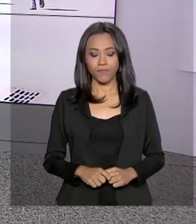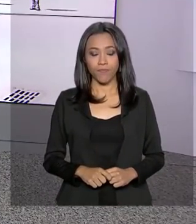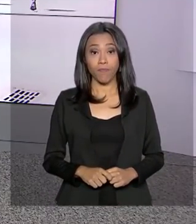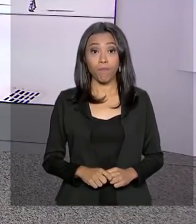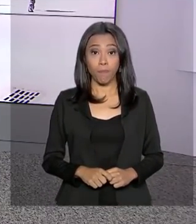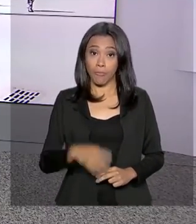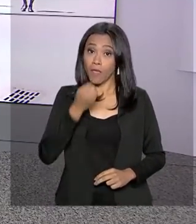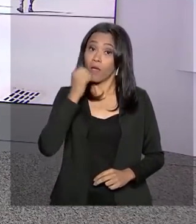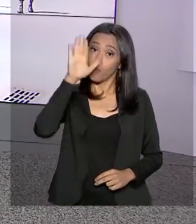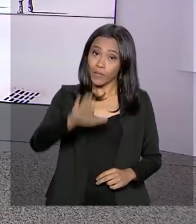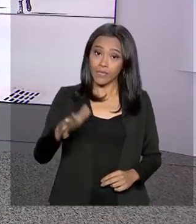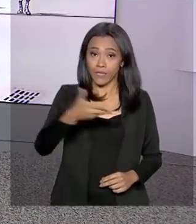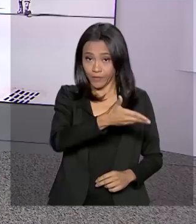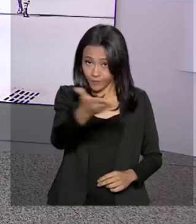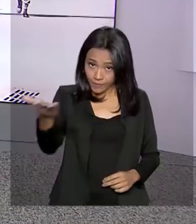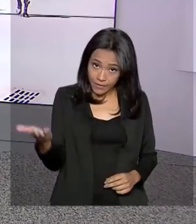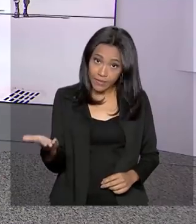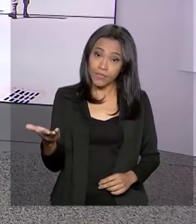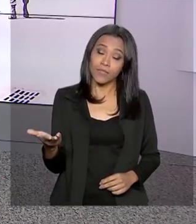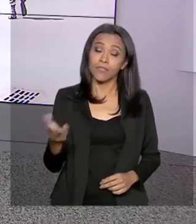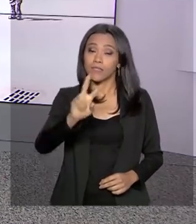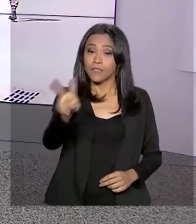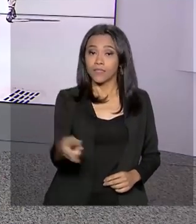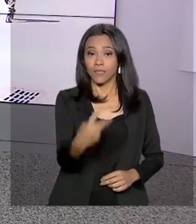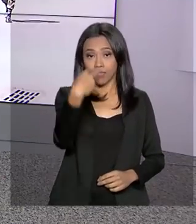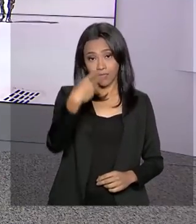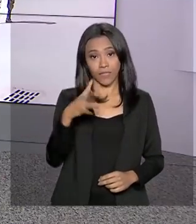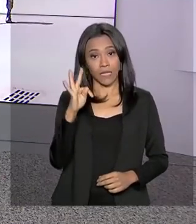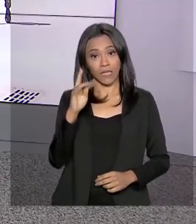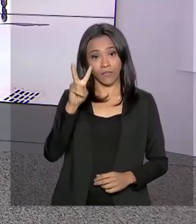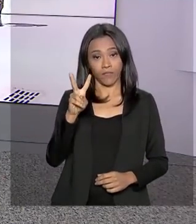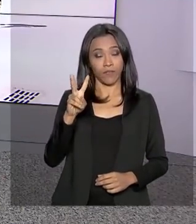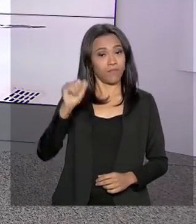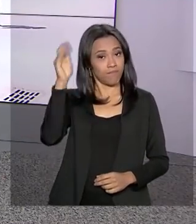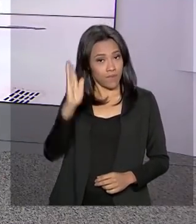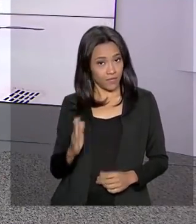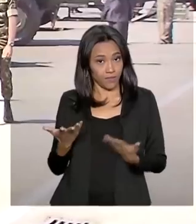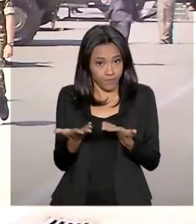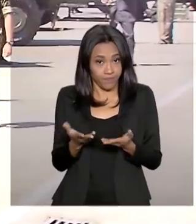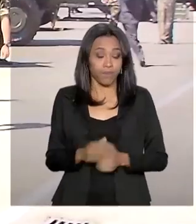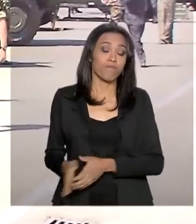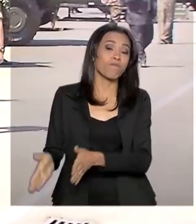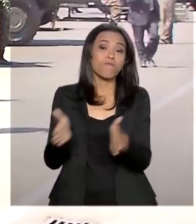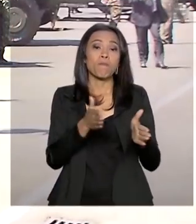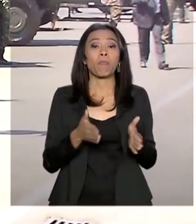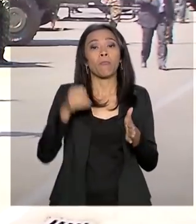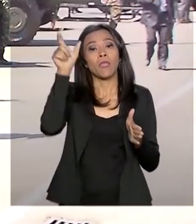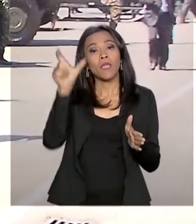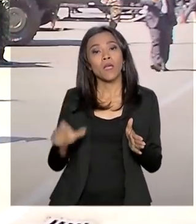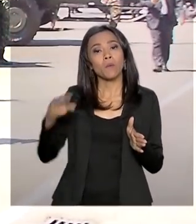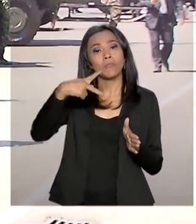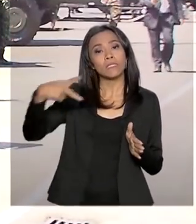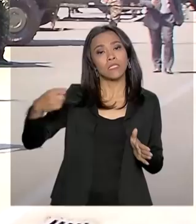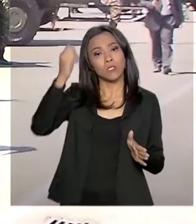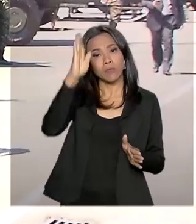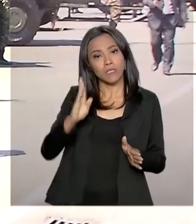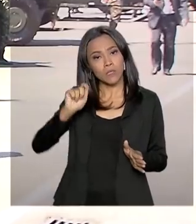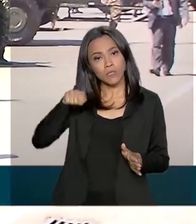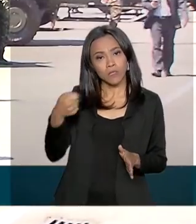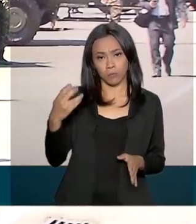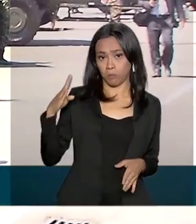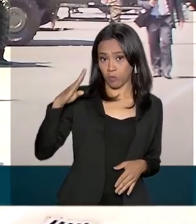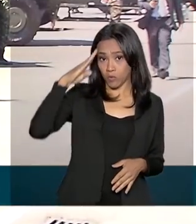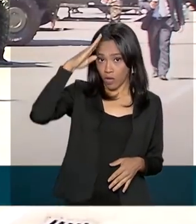Boa tarde, Roberto. Boa tarde a você que acompanha a programação da TV Brasil. O presidente da República, Jair Bolsonaro,